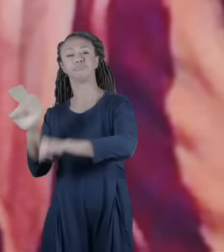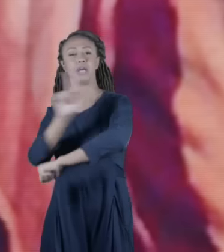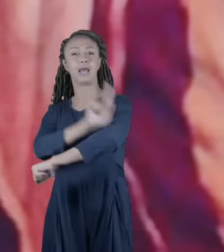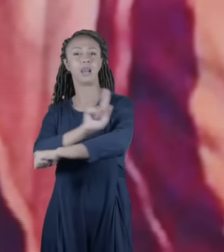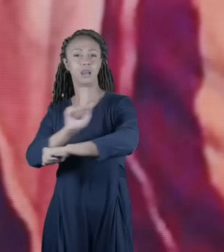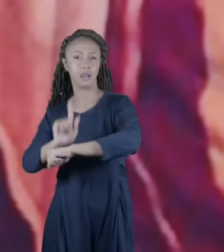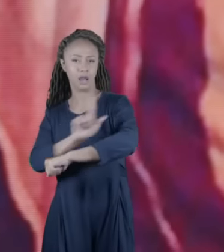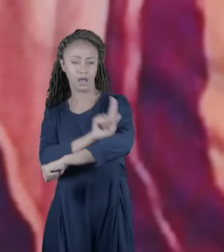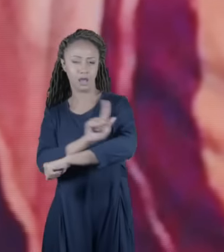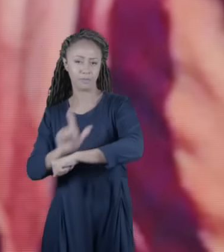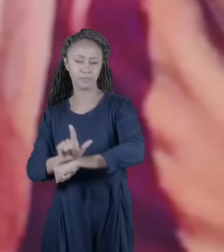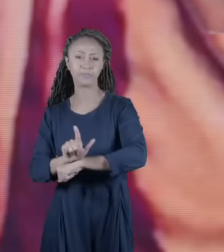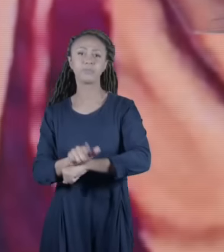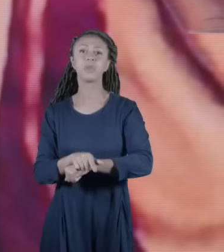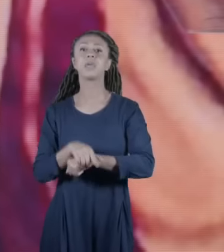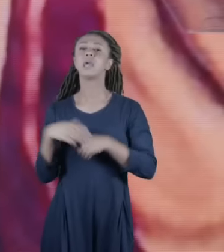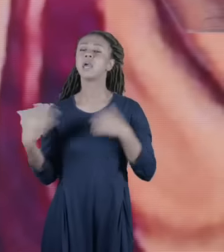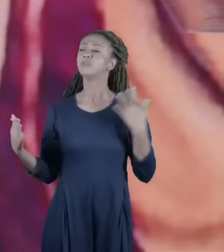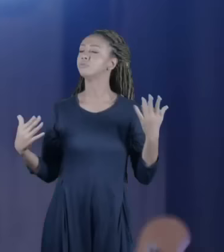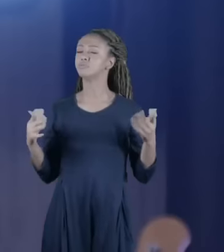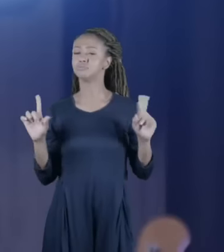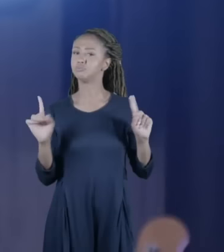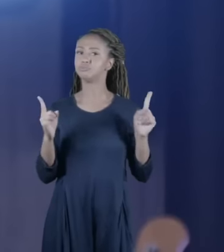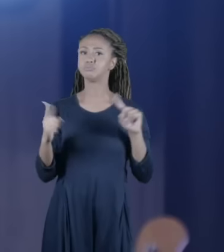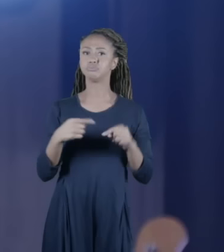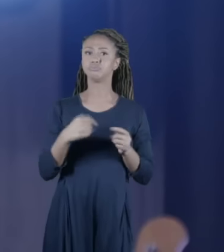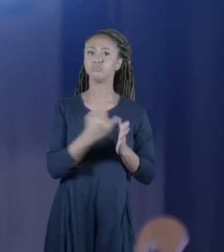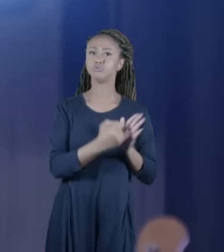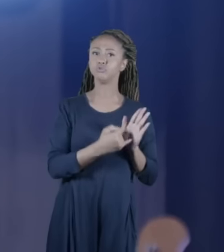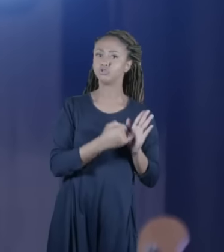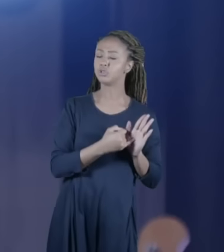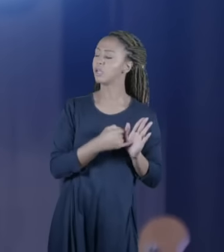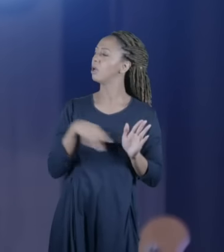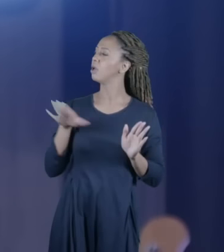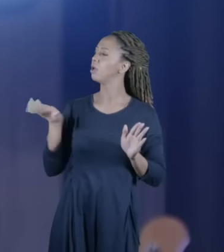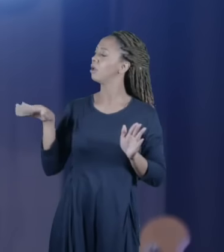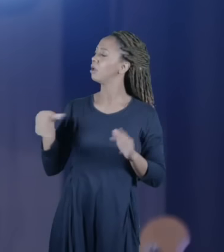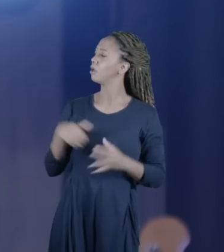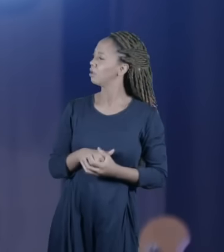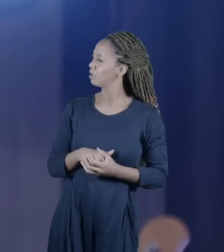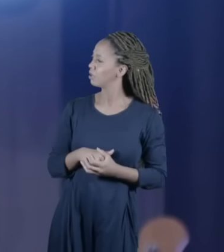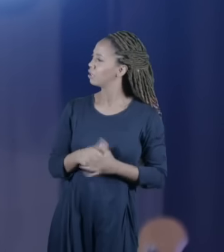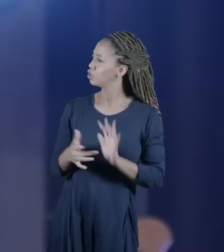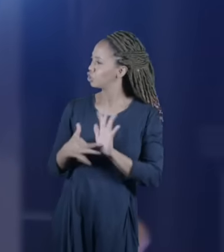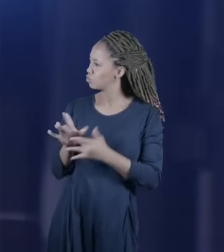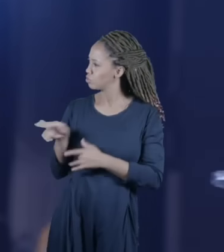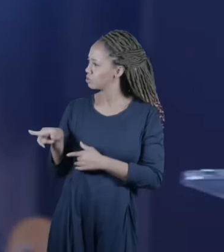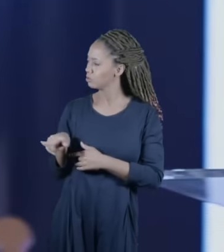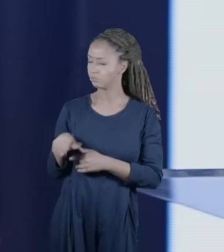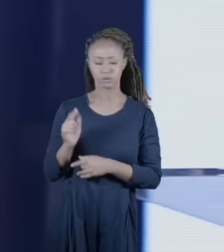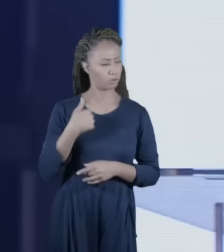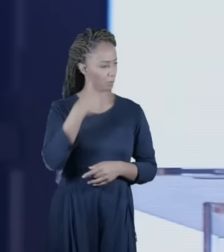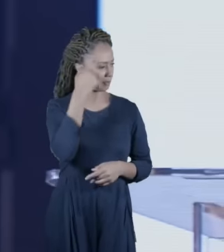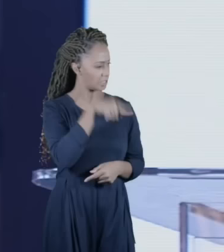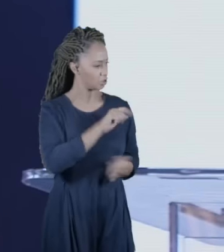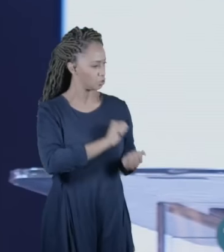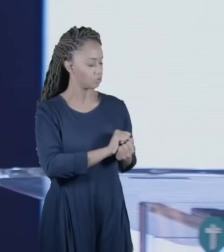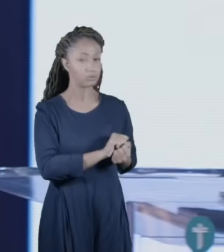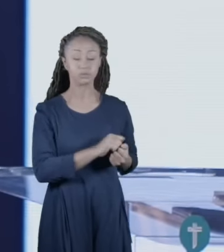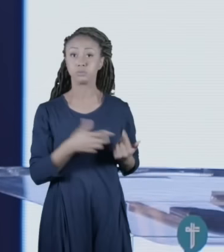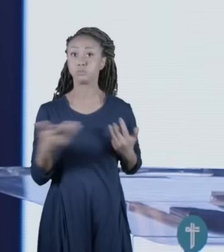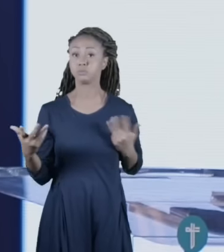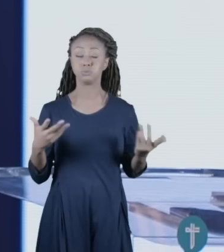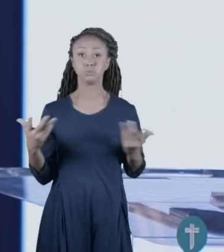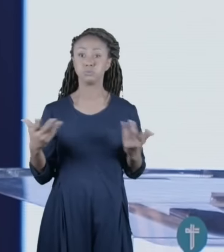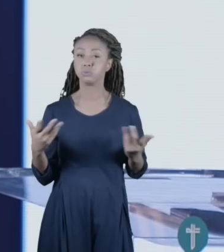perguntam Maria tu está com Jesus? Não? Eu achei que ele estivesse contigo ele está com ela e eles se dão conta que Jesus não estava com eles a